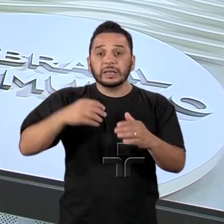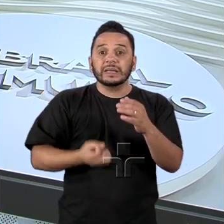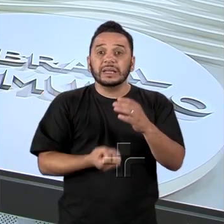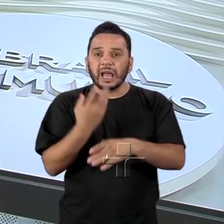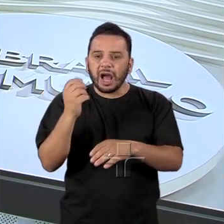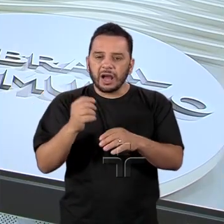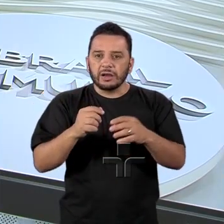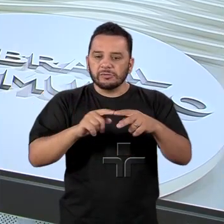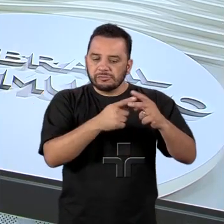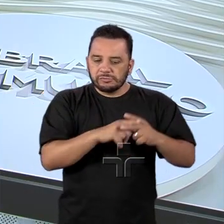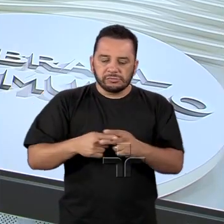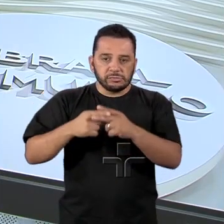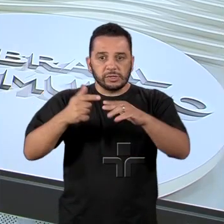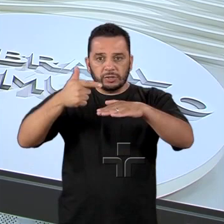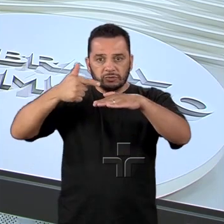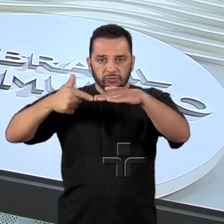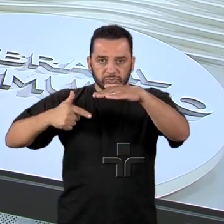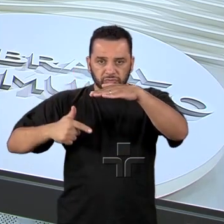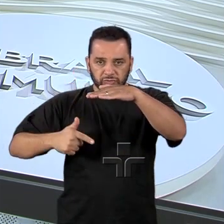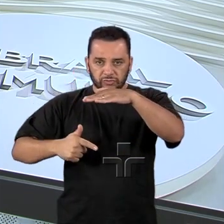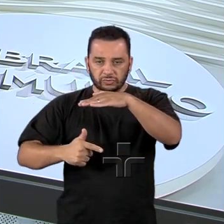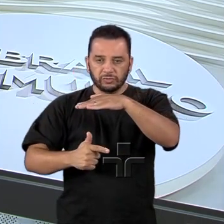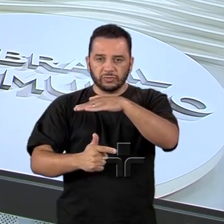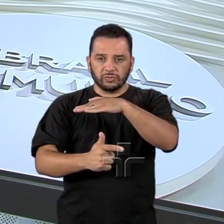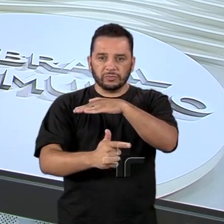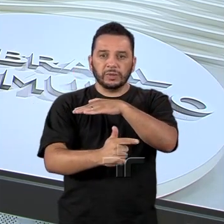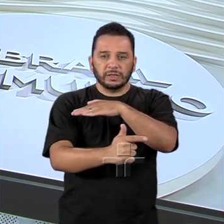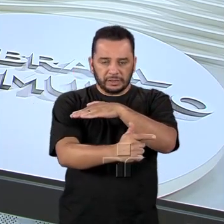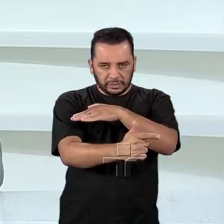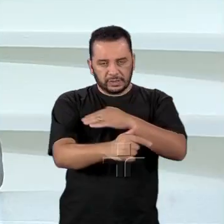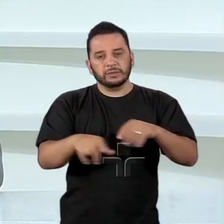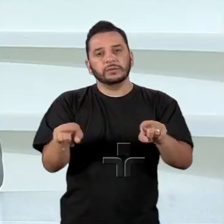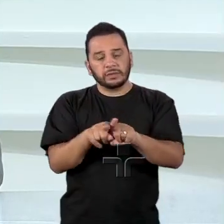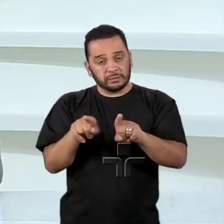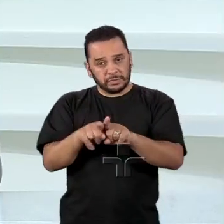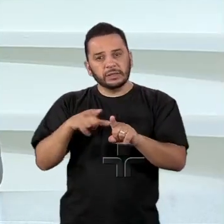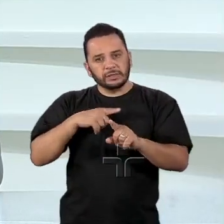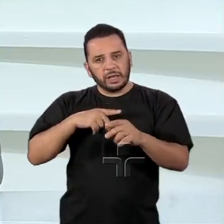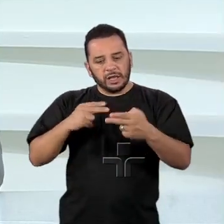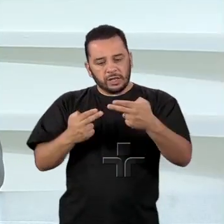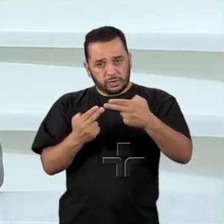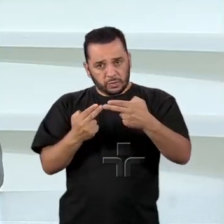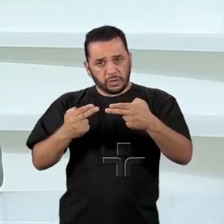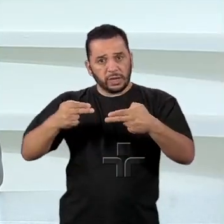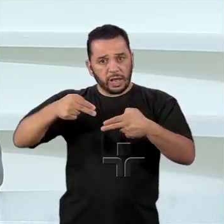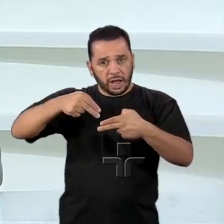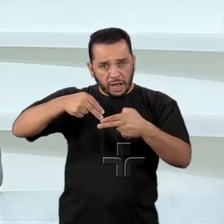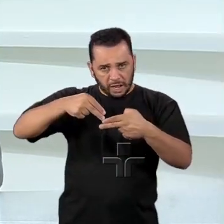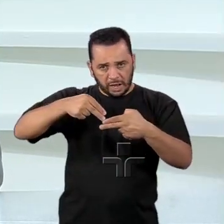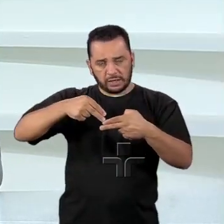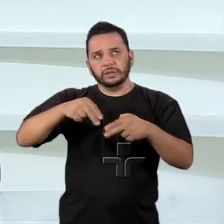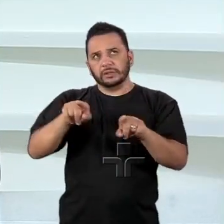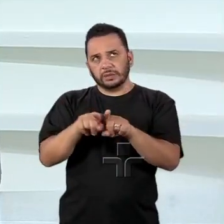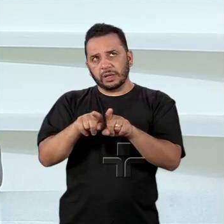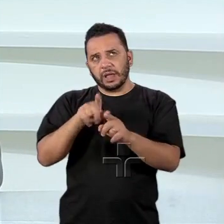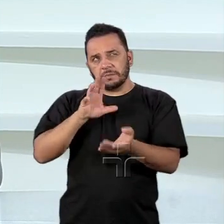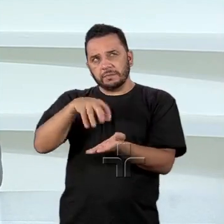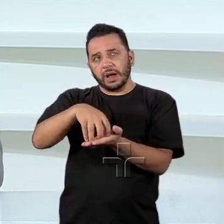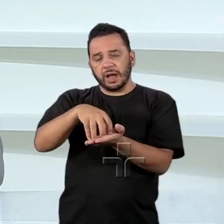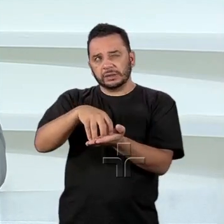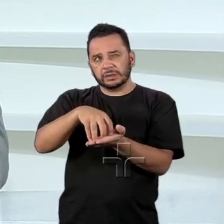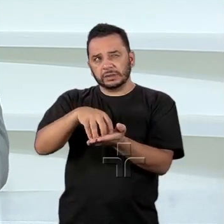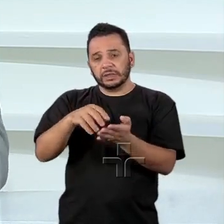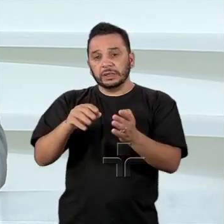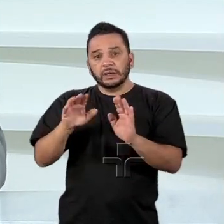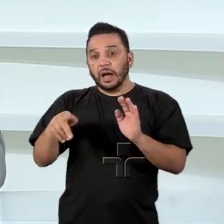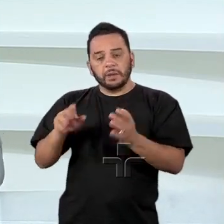convencional, estamos com o projeto de propulsão nuclear. Temos a base nuclear, a base